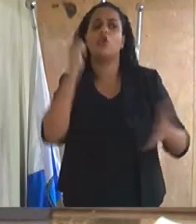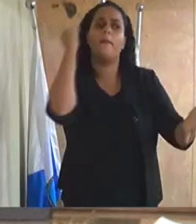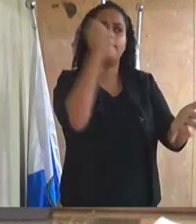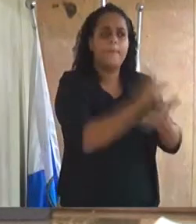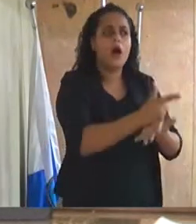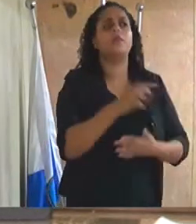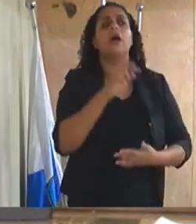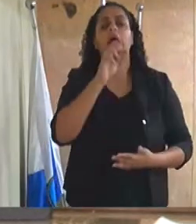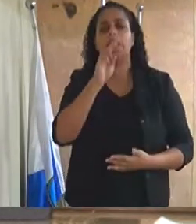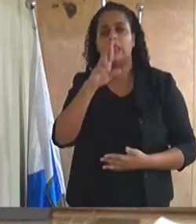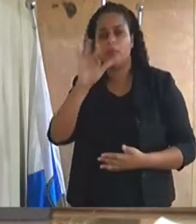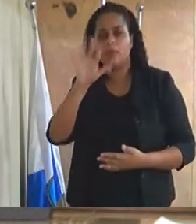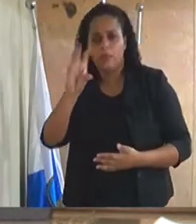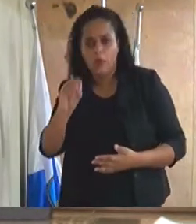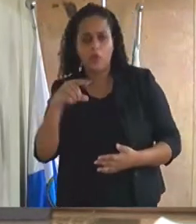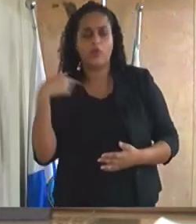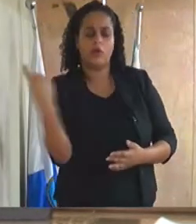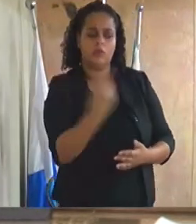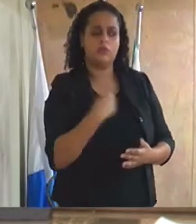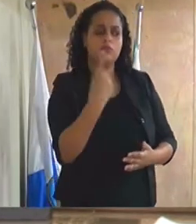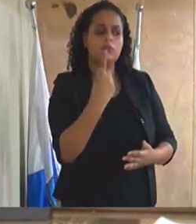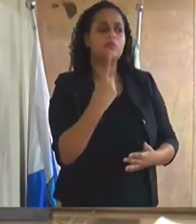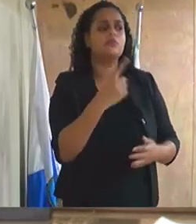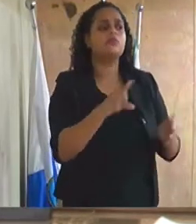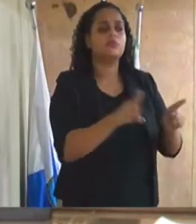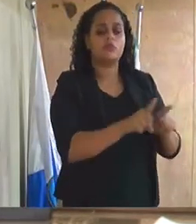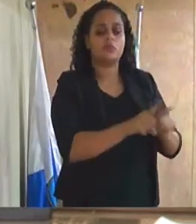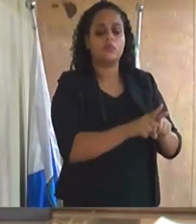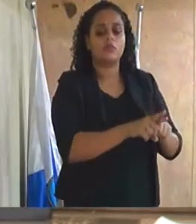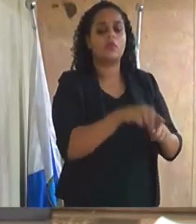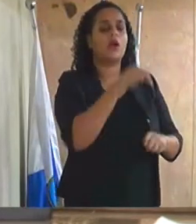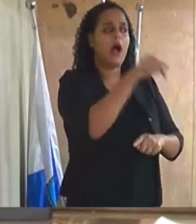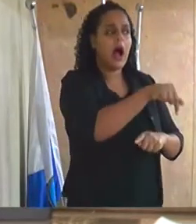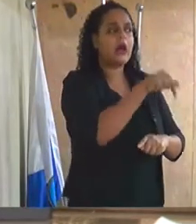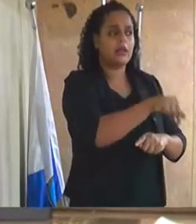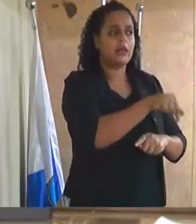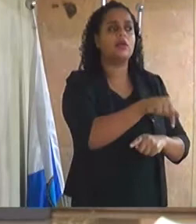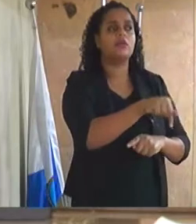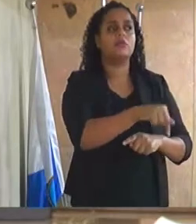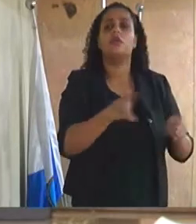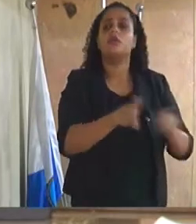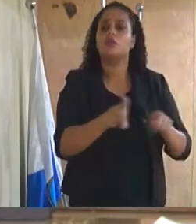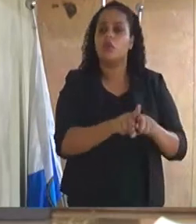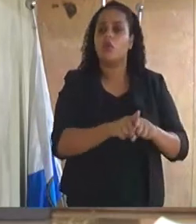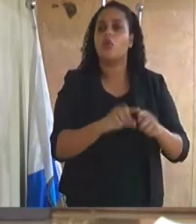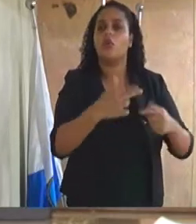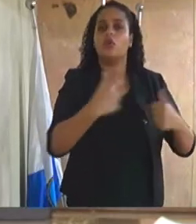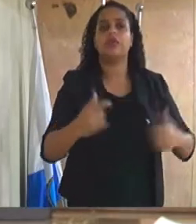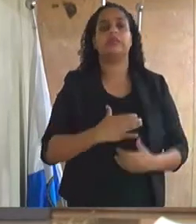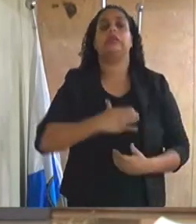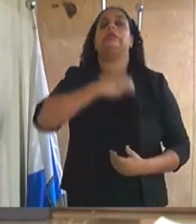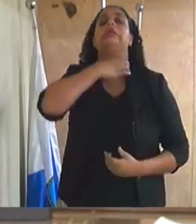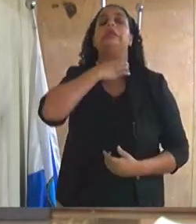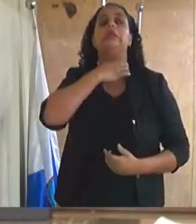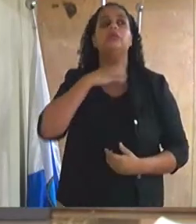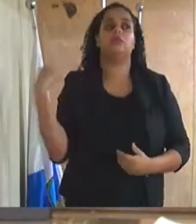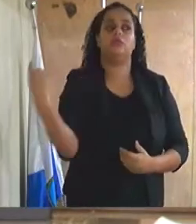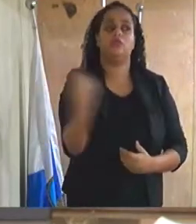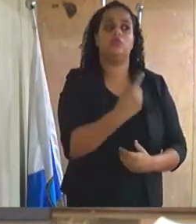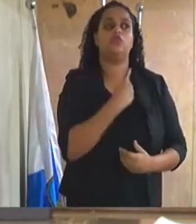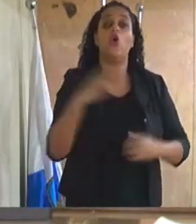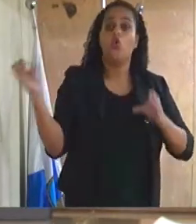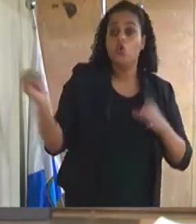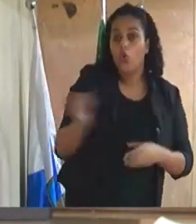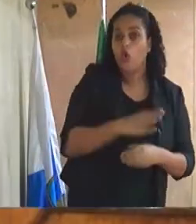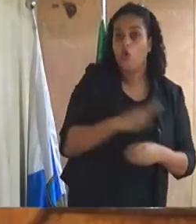tributos municipais que menciona considerando a crise econômica oriunda da pandemia do novo coronavírus